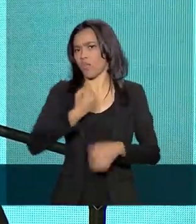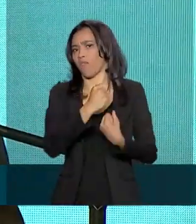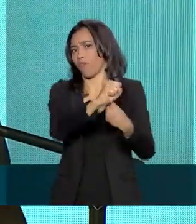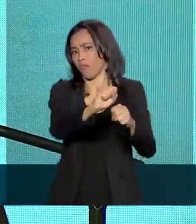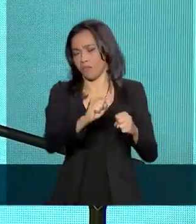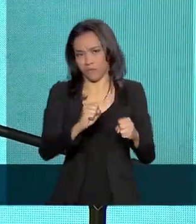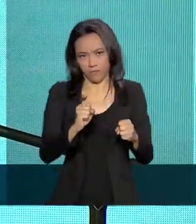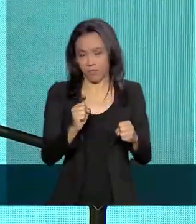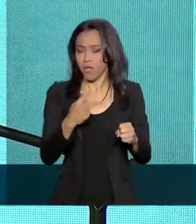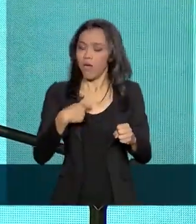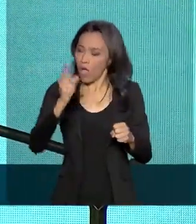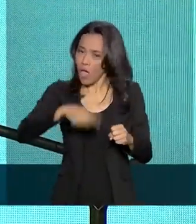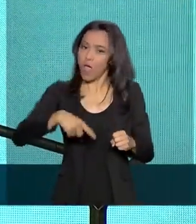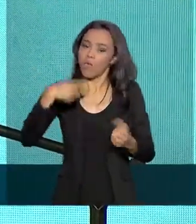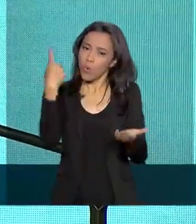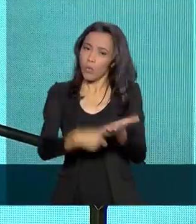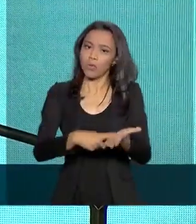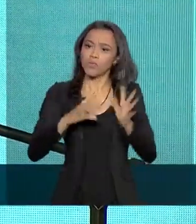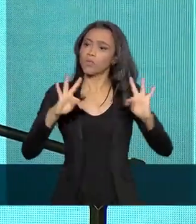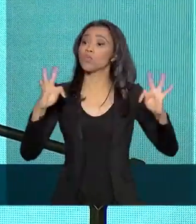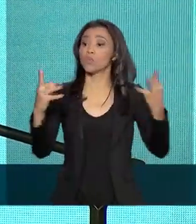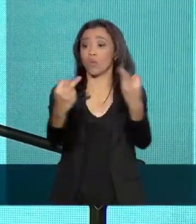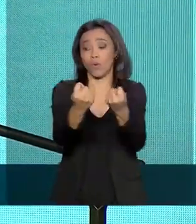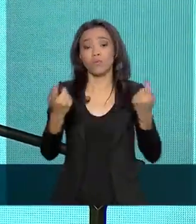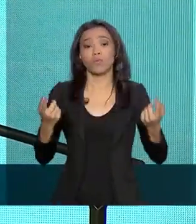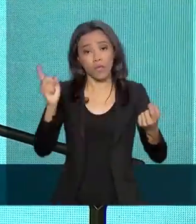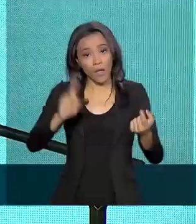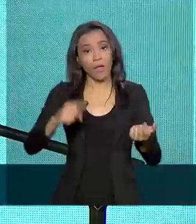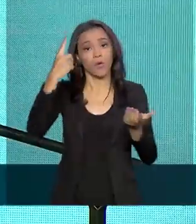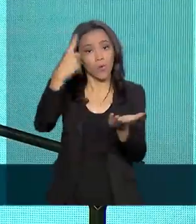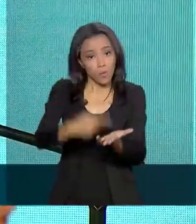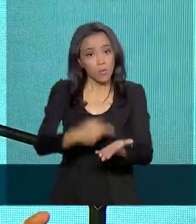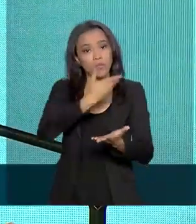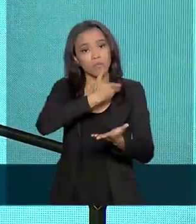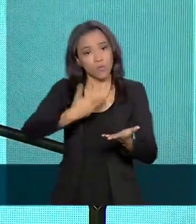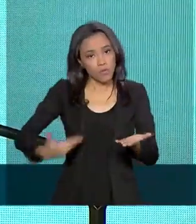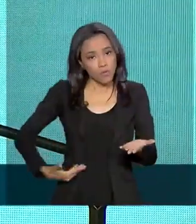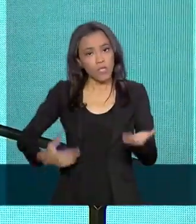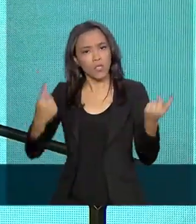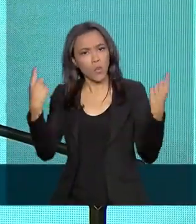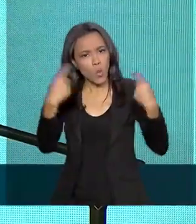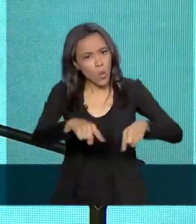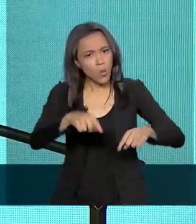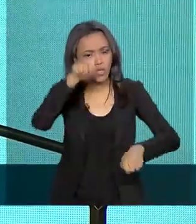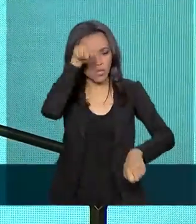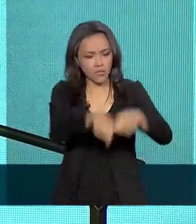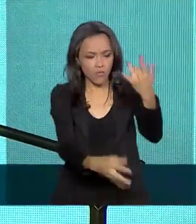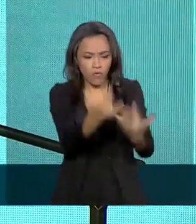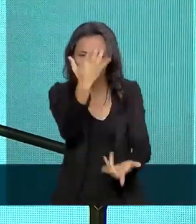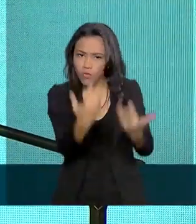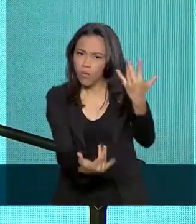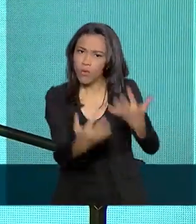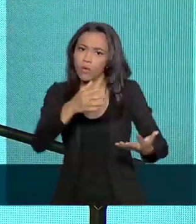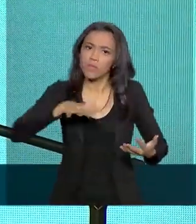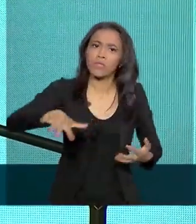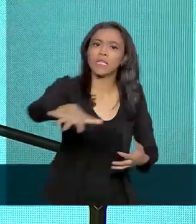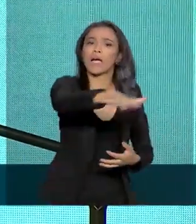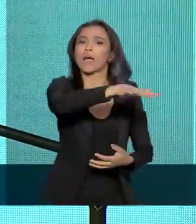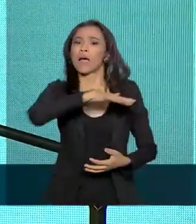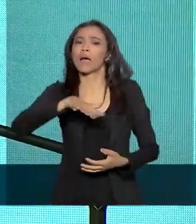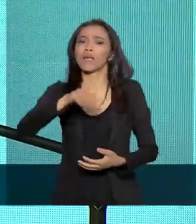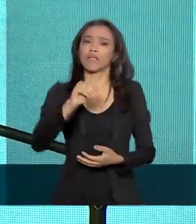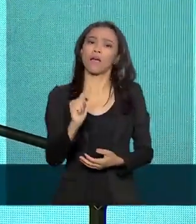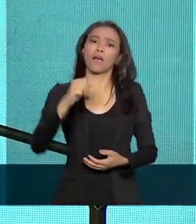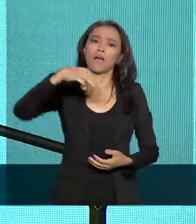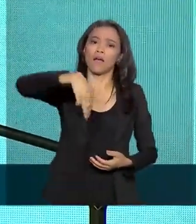de todos nós defendê-la. É a obrigação do governo, em primeiro lugar, combater a questão do incêndio na Amazônia. Agora, está sendo quase o